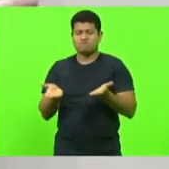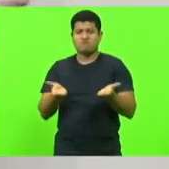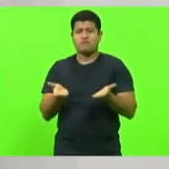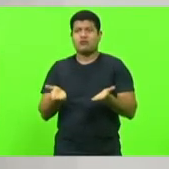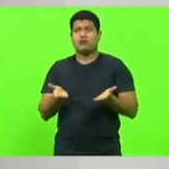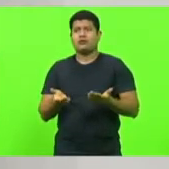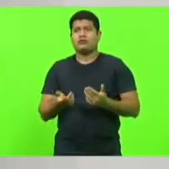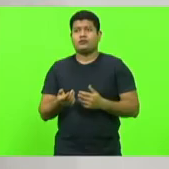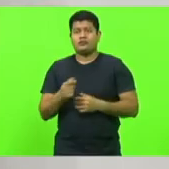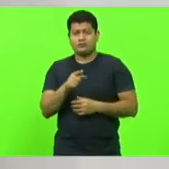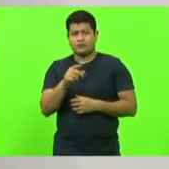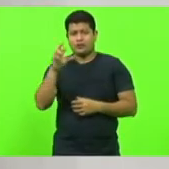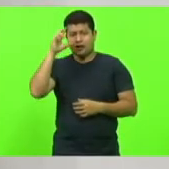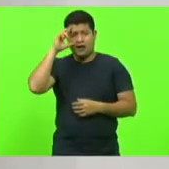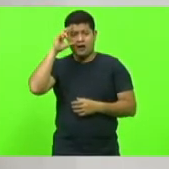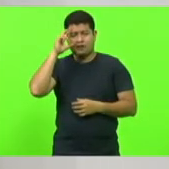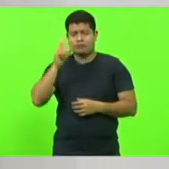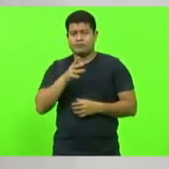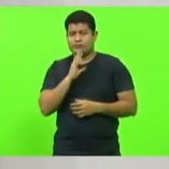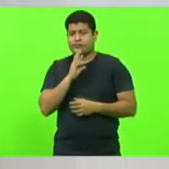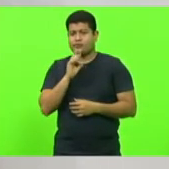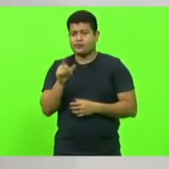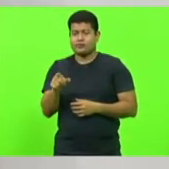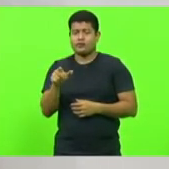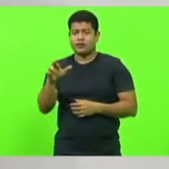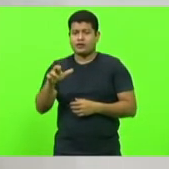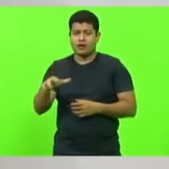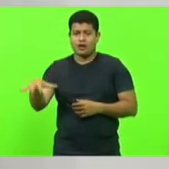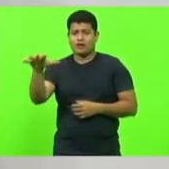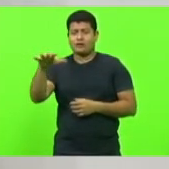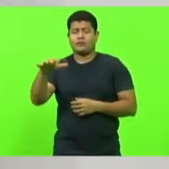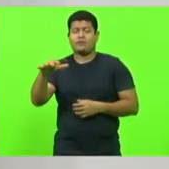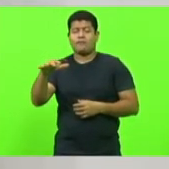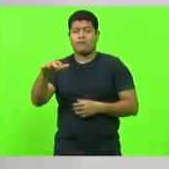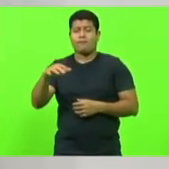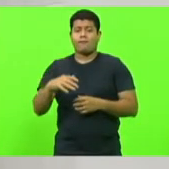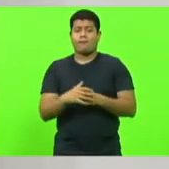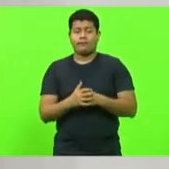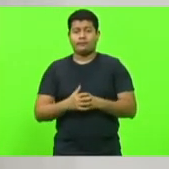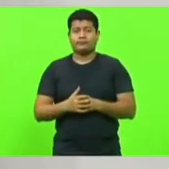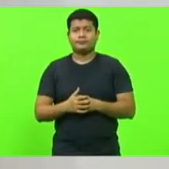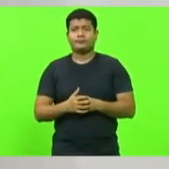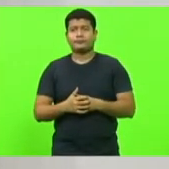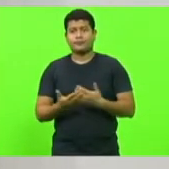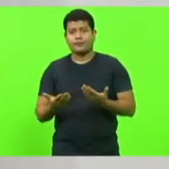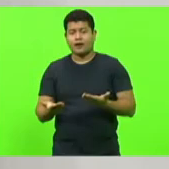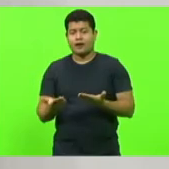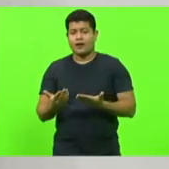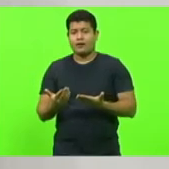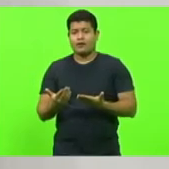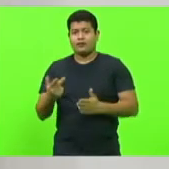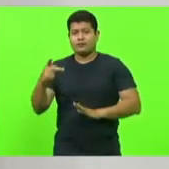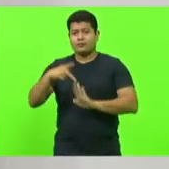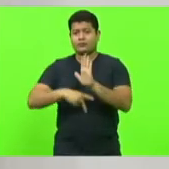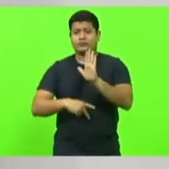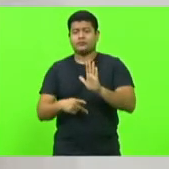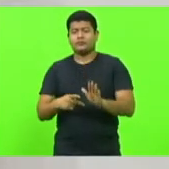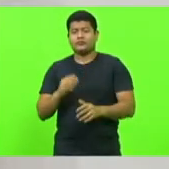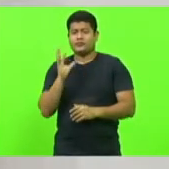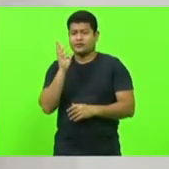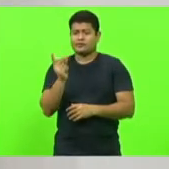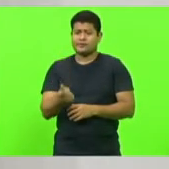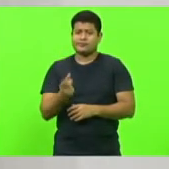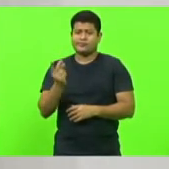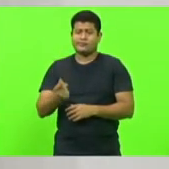Vossa Excelência, que é da região, conhece bem lá, fazer o projeto pelo Estado demora muito mais,